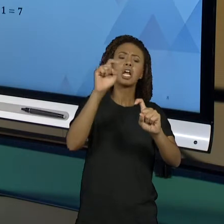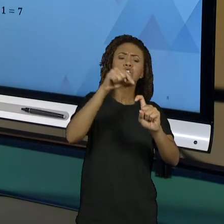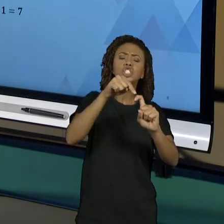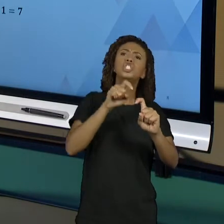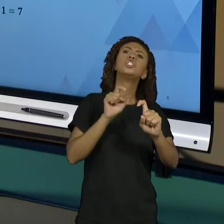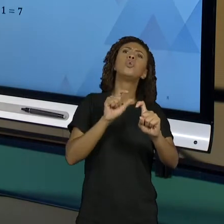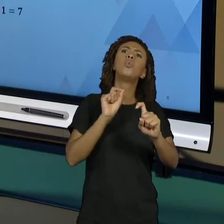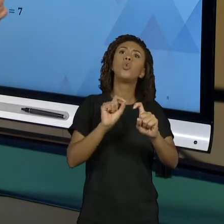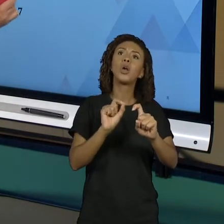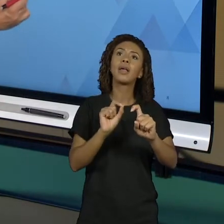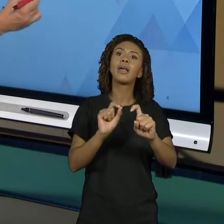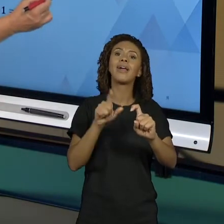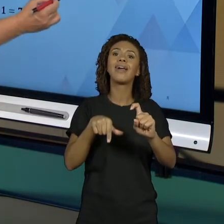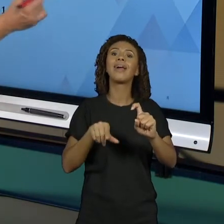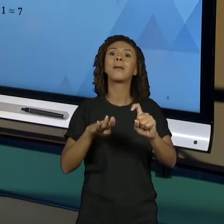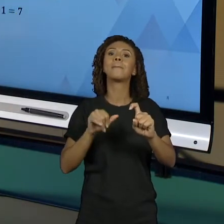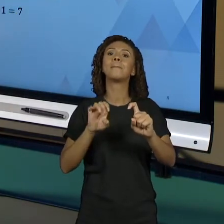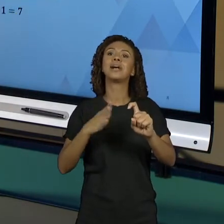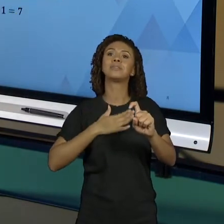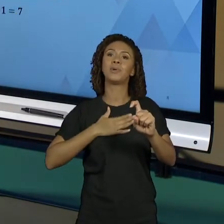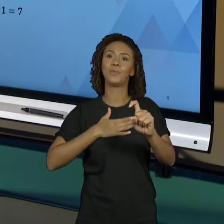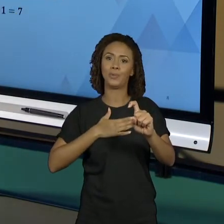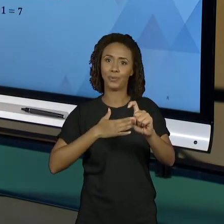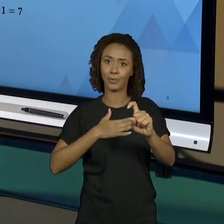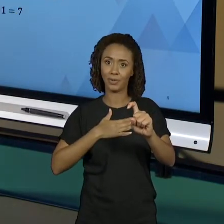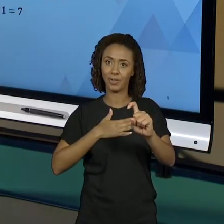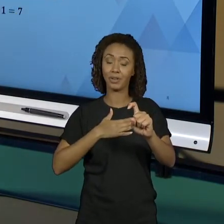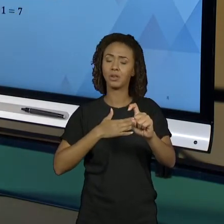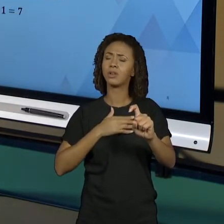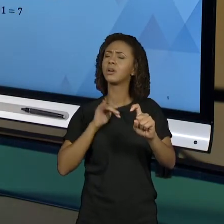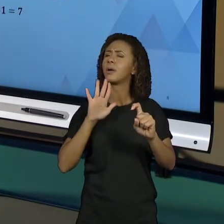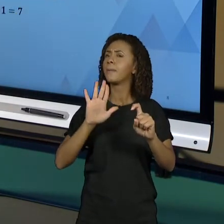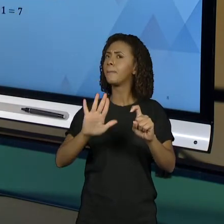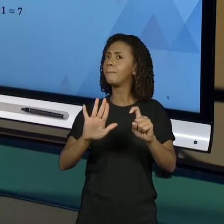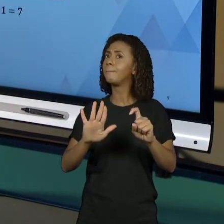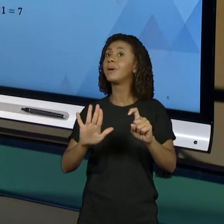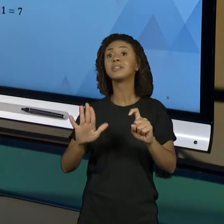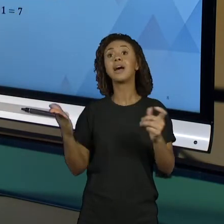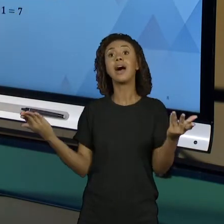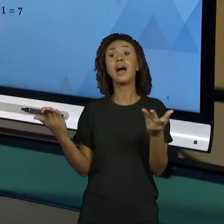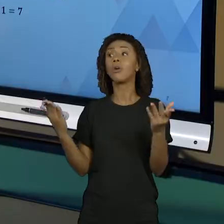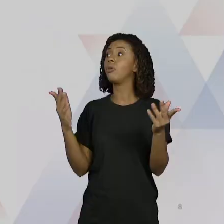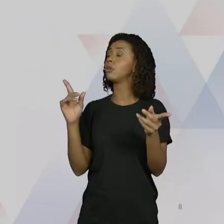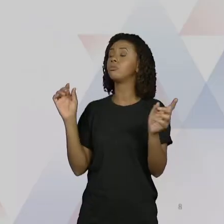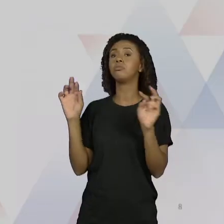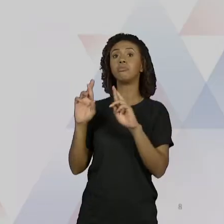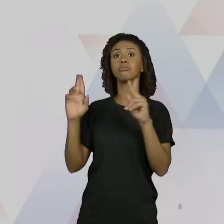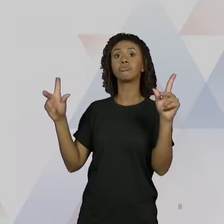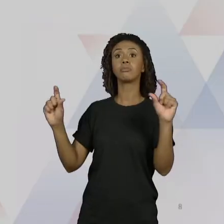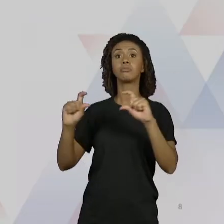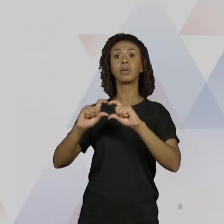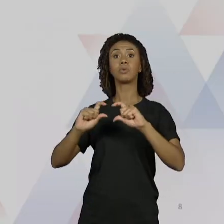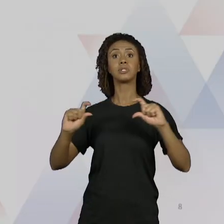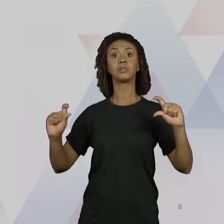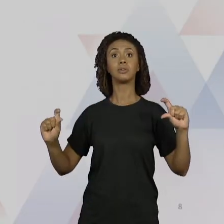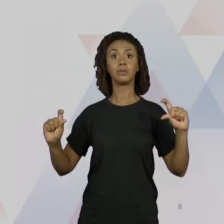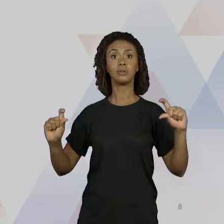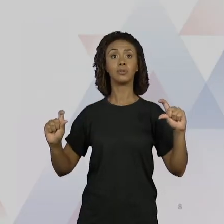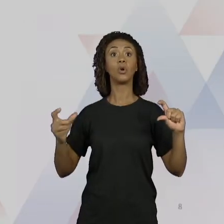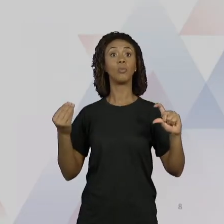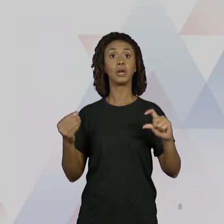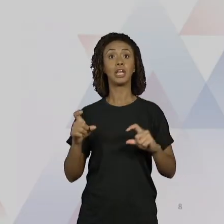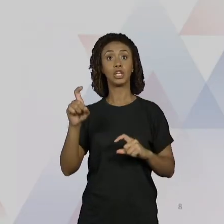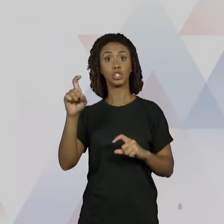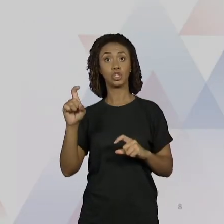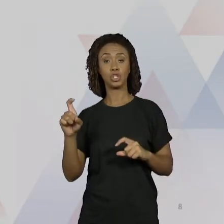representar exatamente a base do meu sistema. E veja que a gente ficou com uma equação agora aqui, olha. Porque x elevado a zero dá 1.